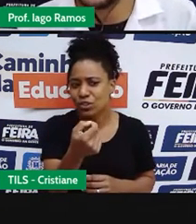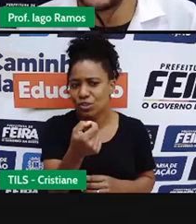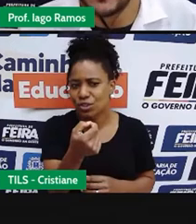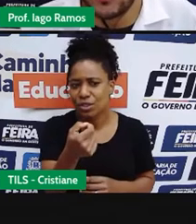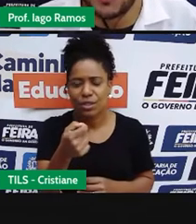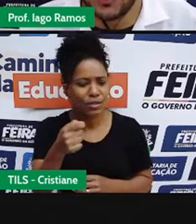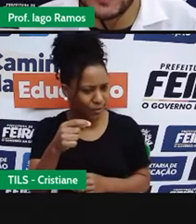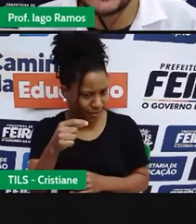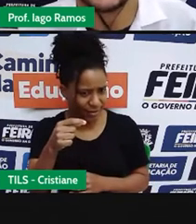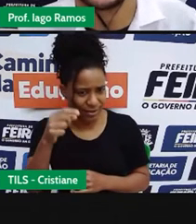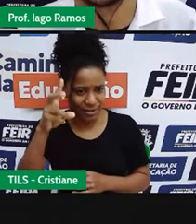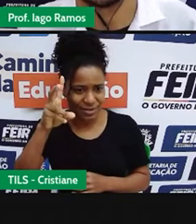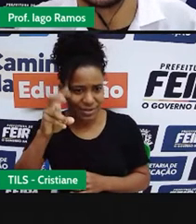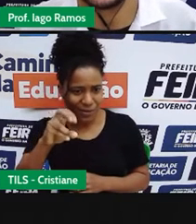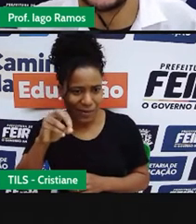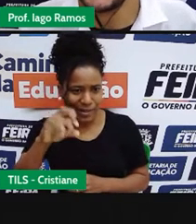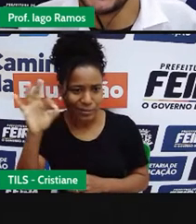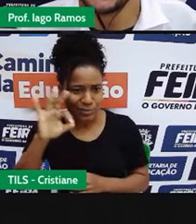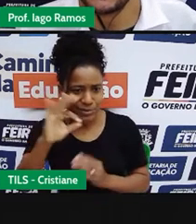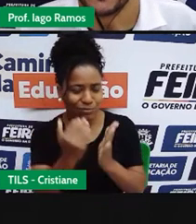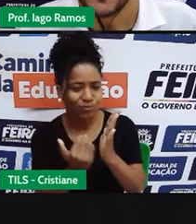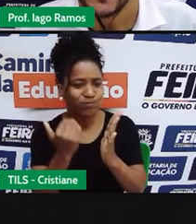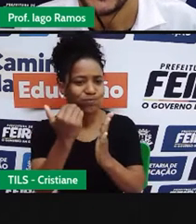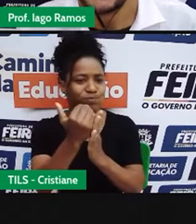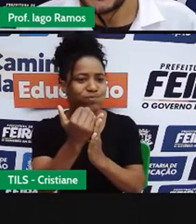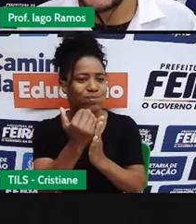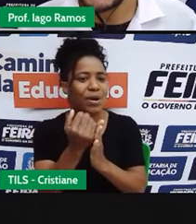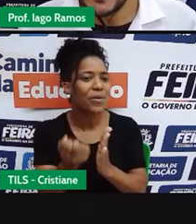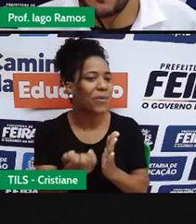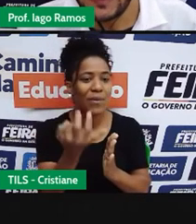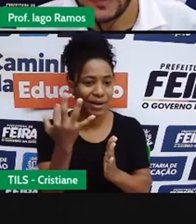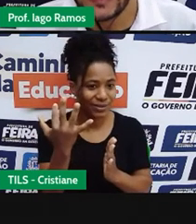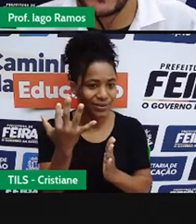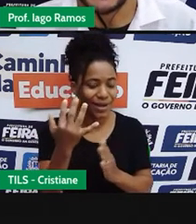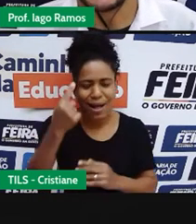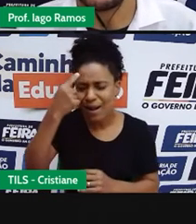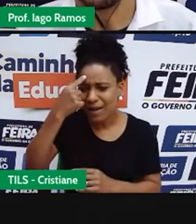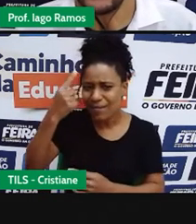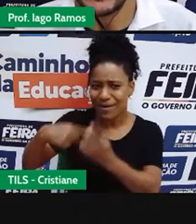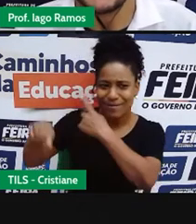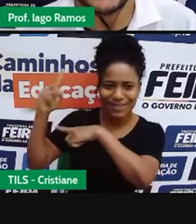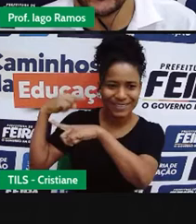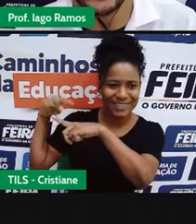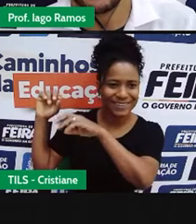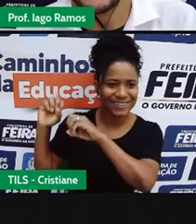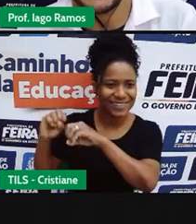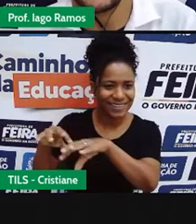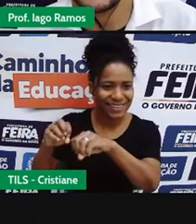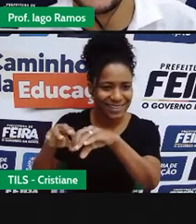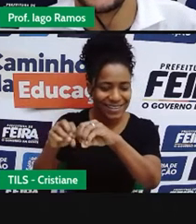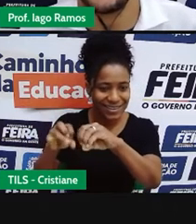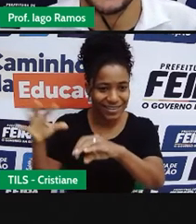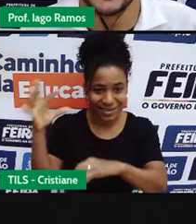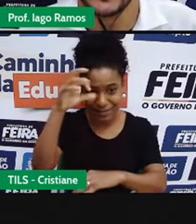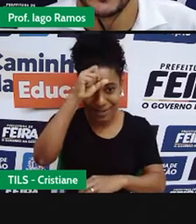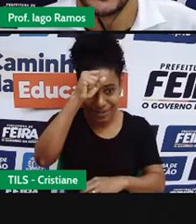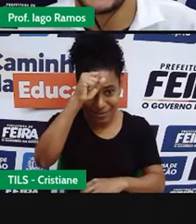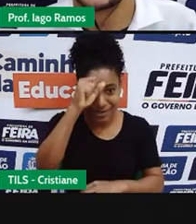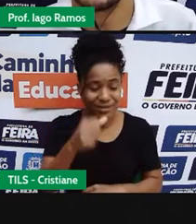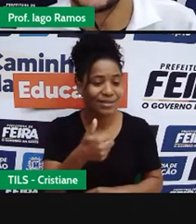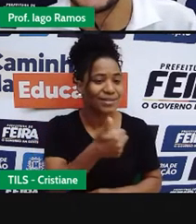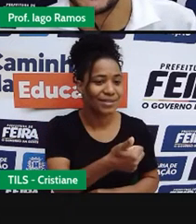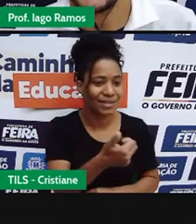já teve uma aula de porcentagem, como eu já tinha dito. E a gente sabe que para calcular 50% de 120,